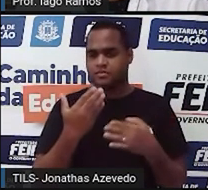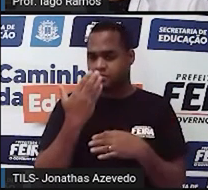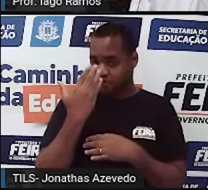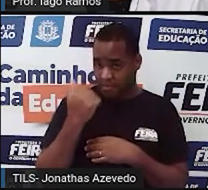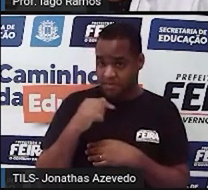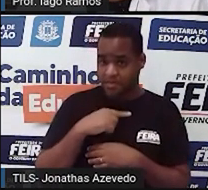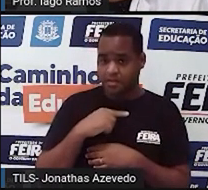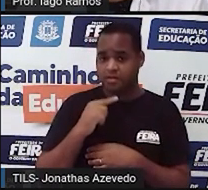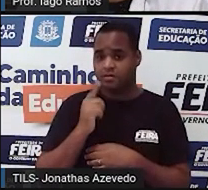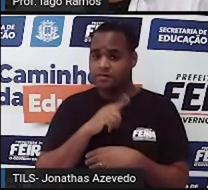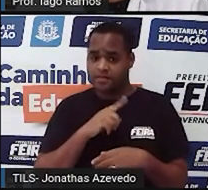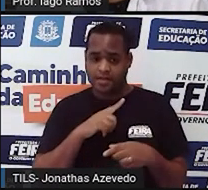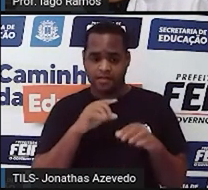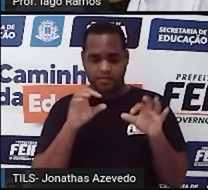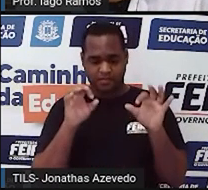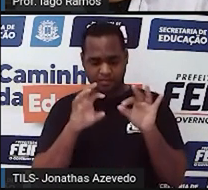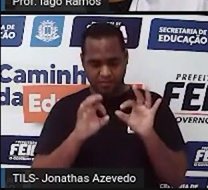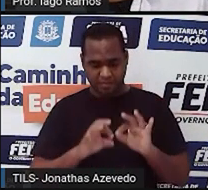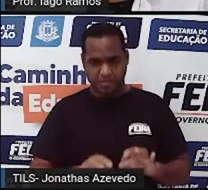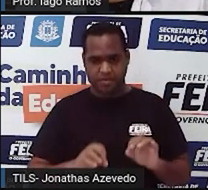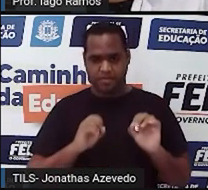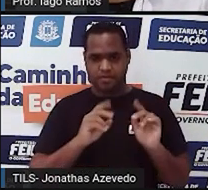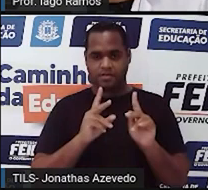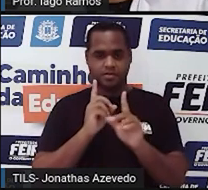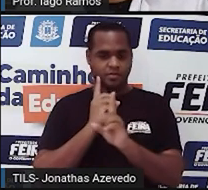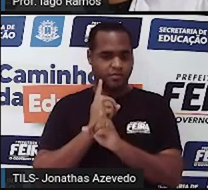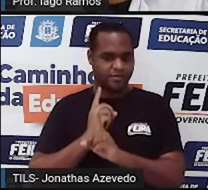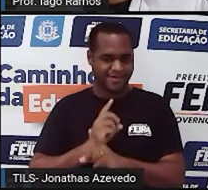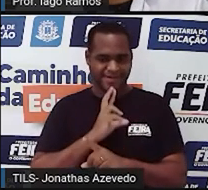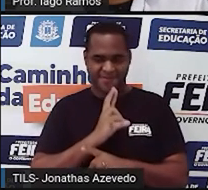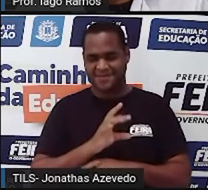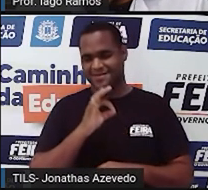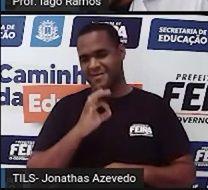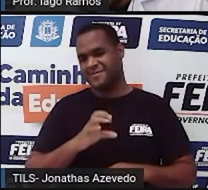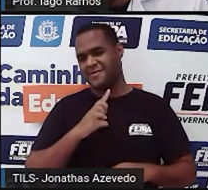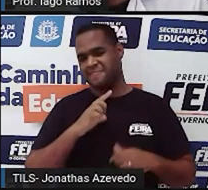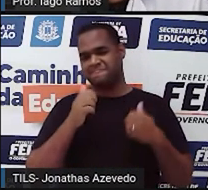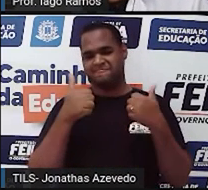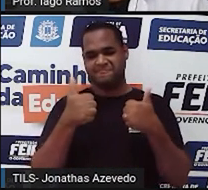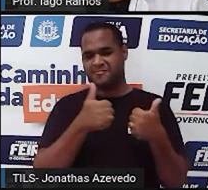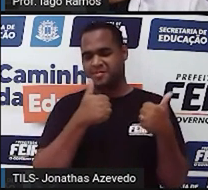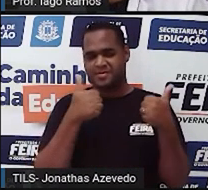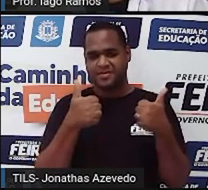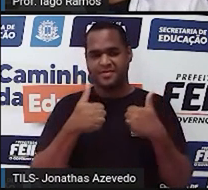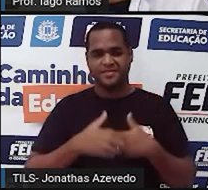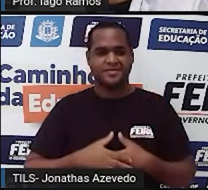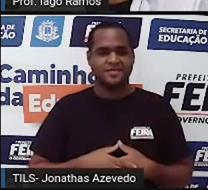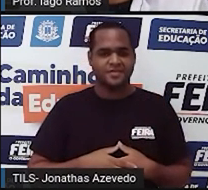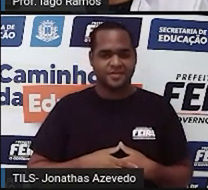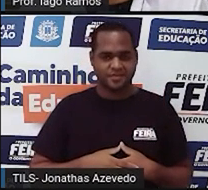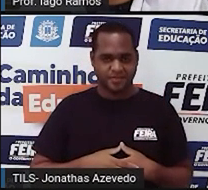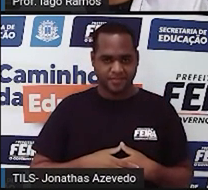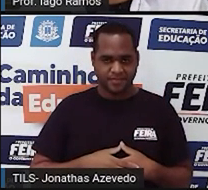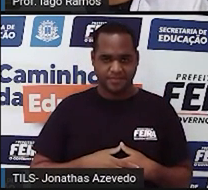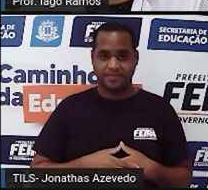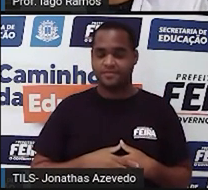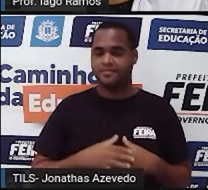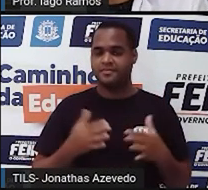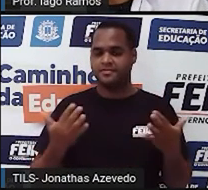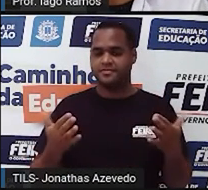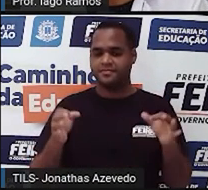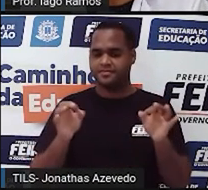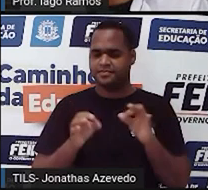fazendo foi preenchendo e foi encontrando esses resultados beleza? Bom então para